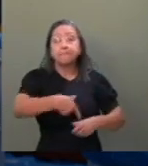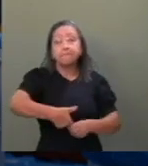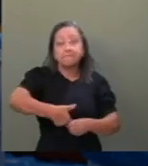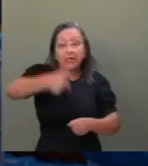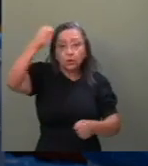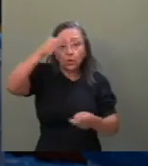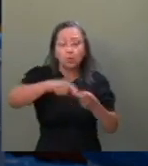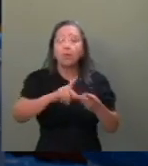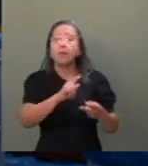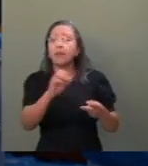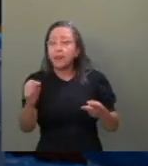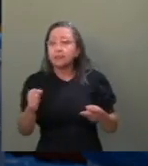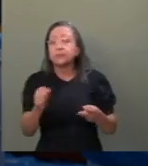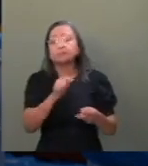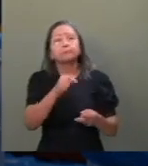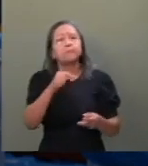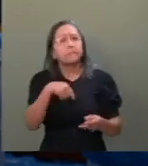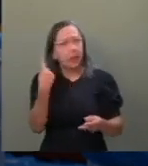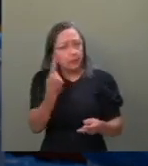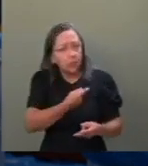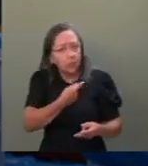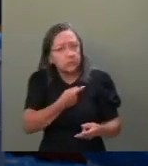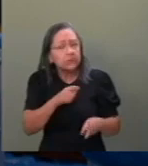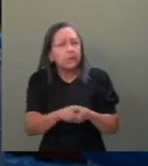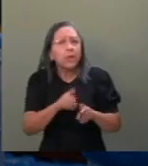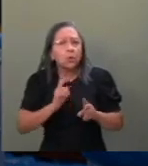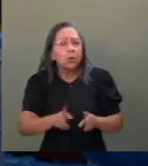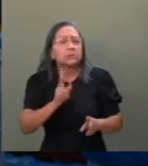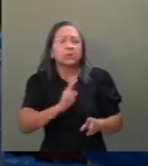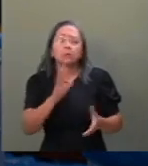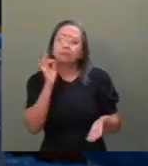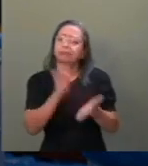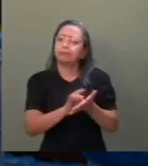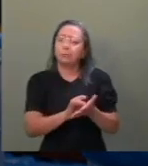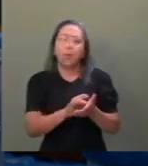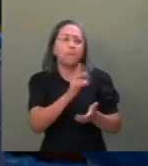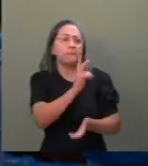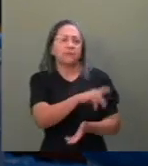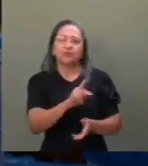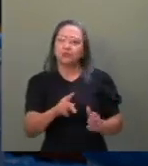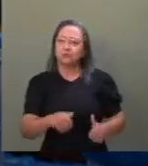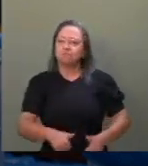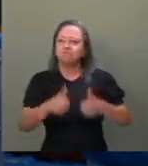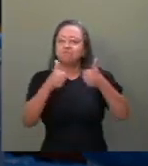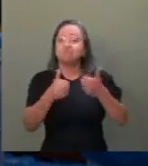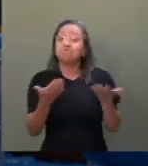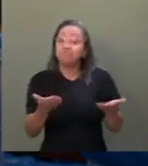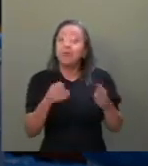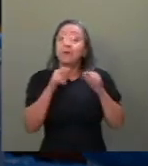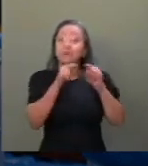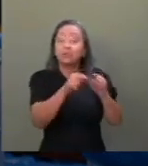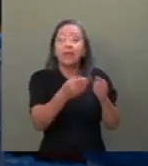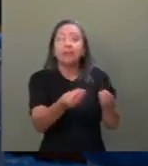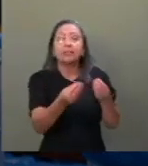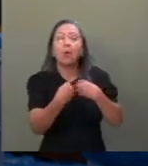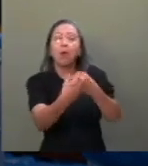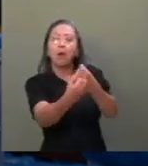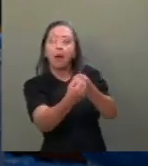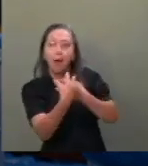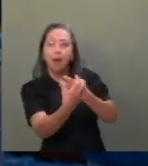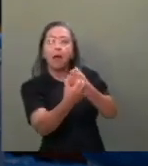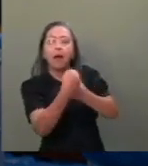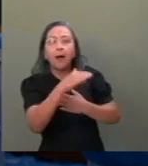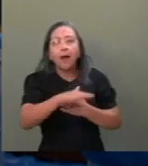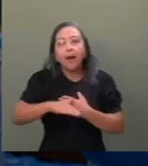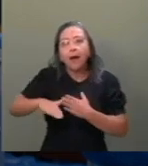foi para nós e continuará sendo para nós um verdadeiro professor. aliás, não é, V. Exª me deu uma aula nessa